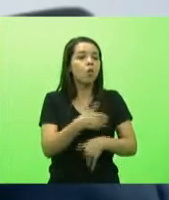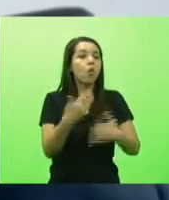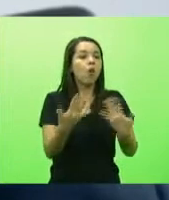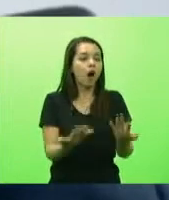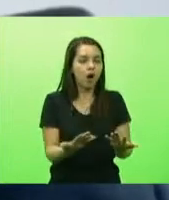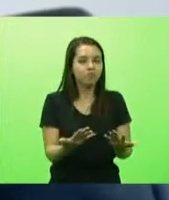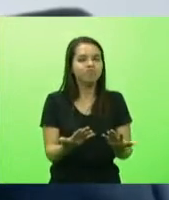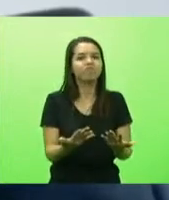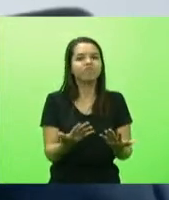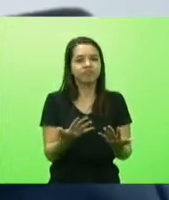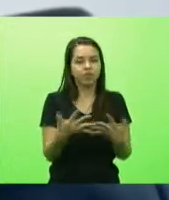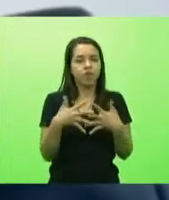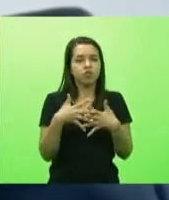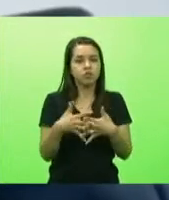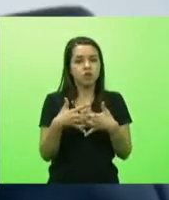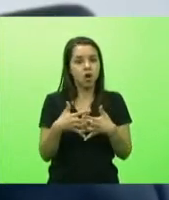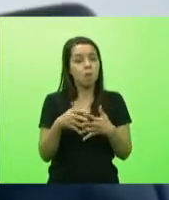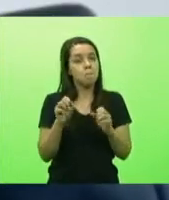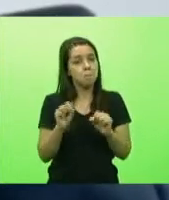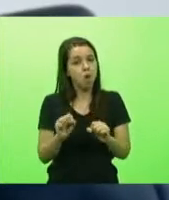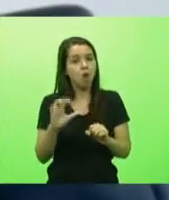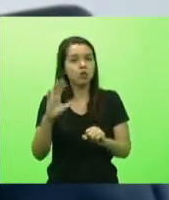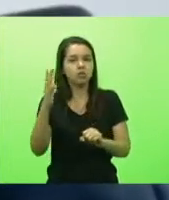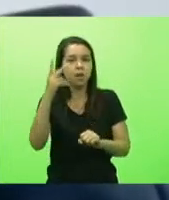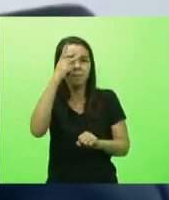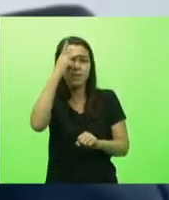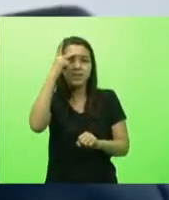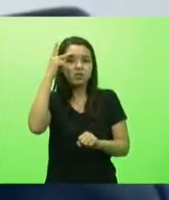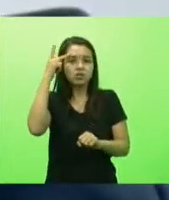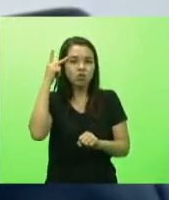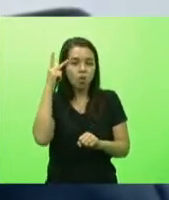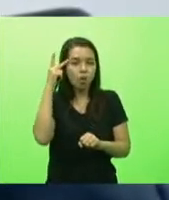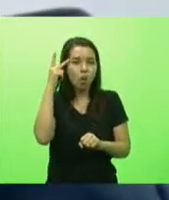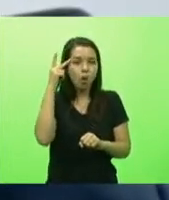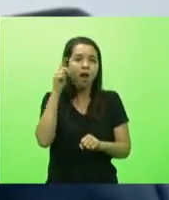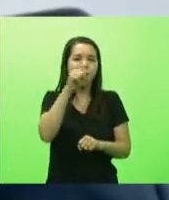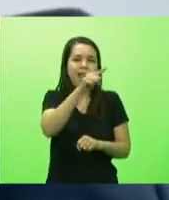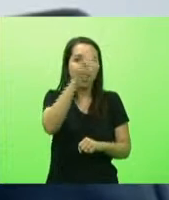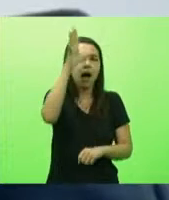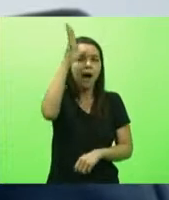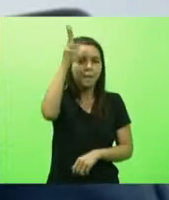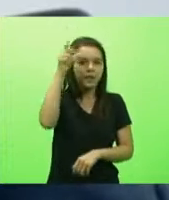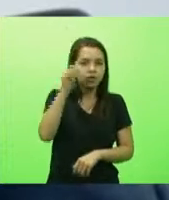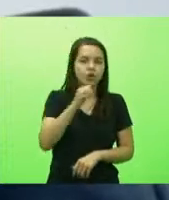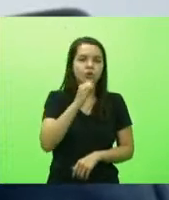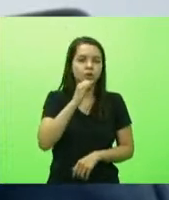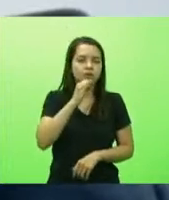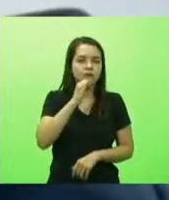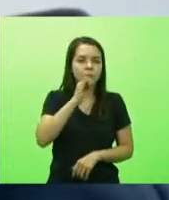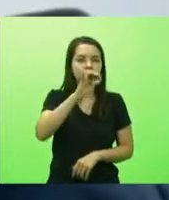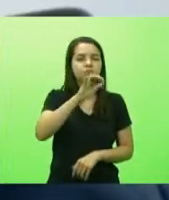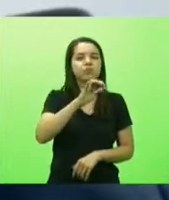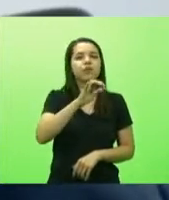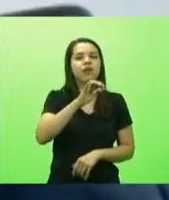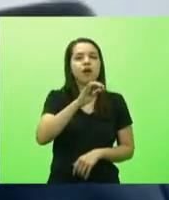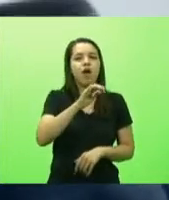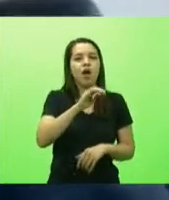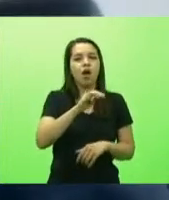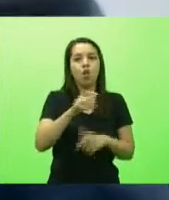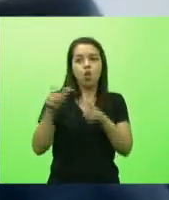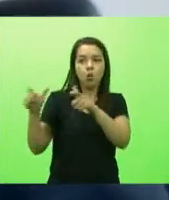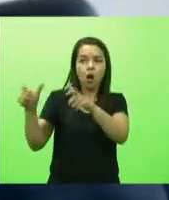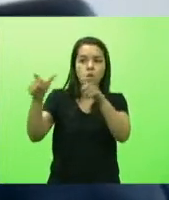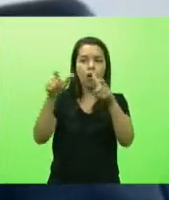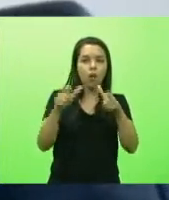lá infelizmente no Amazonas as pessoas acabam se deslocando de um ambiente para outro isso pode também nos